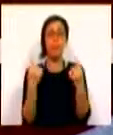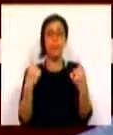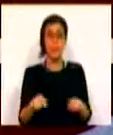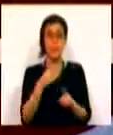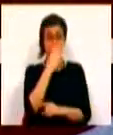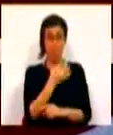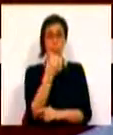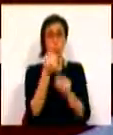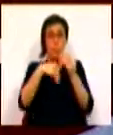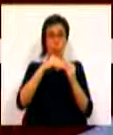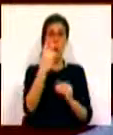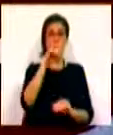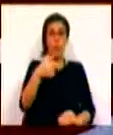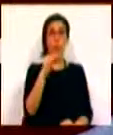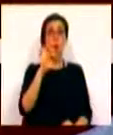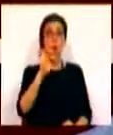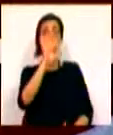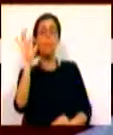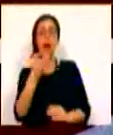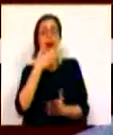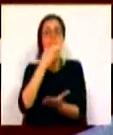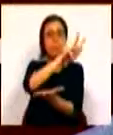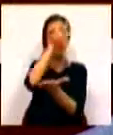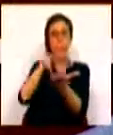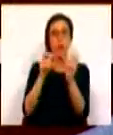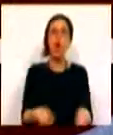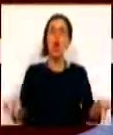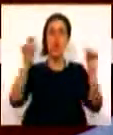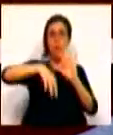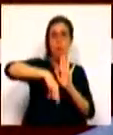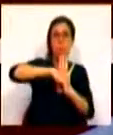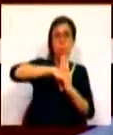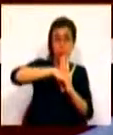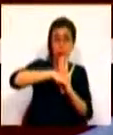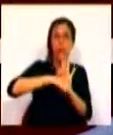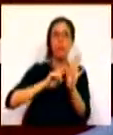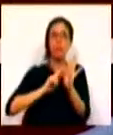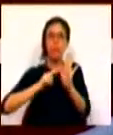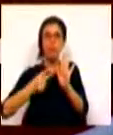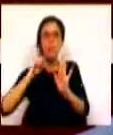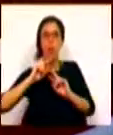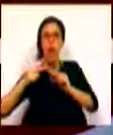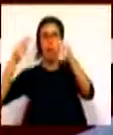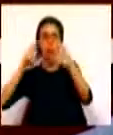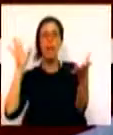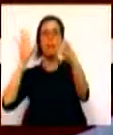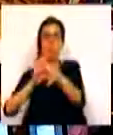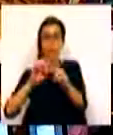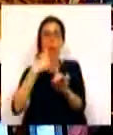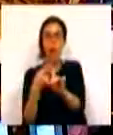incremento de 1,8%, uma vez aprovadas as novas portarias que procederão à atualização dos valores para 2018.